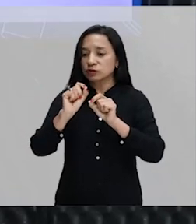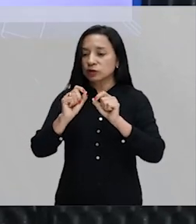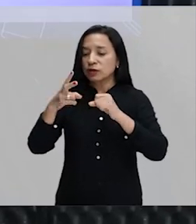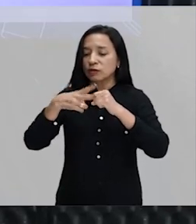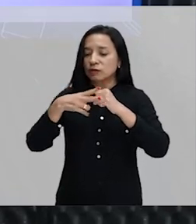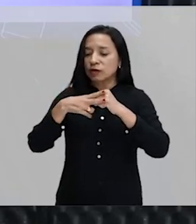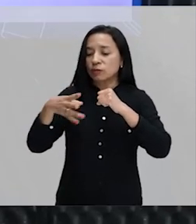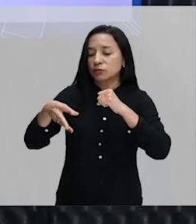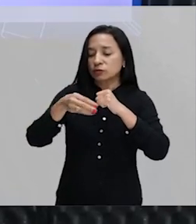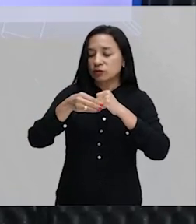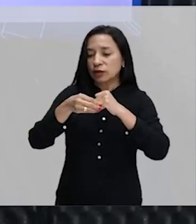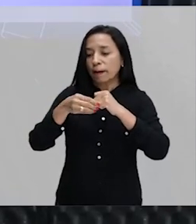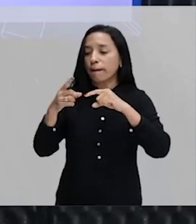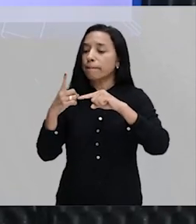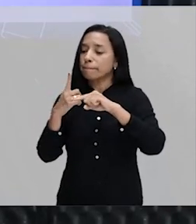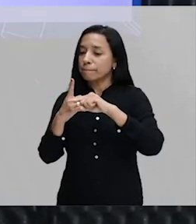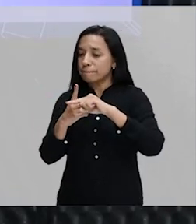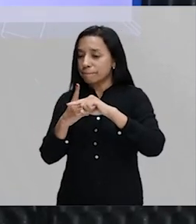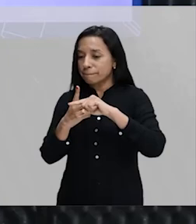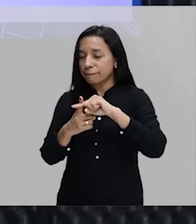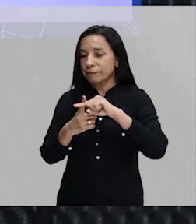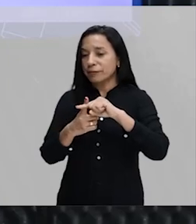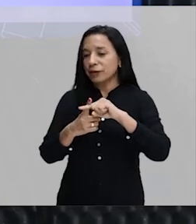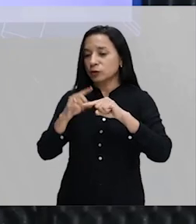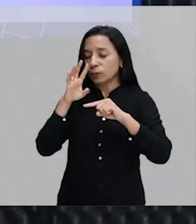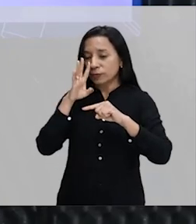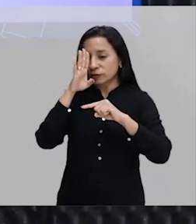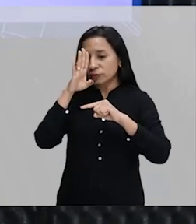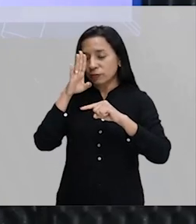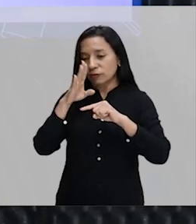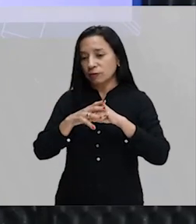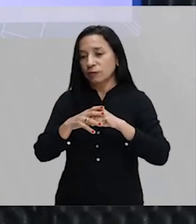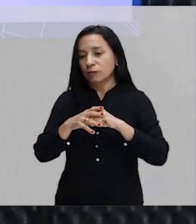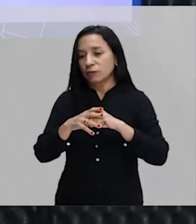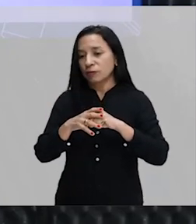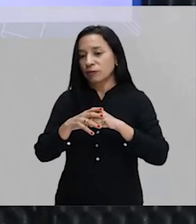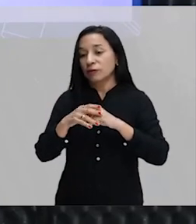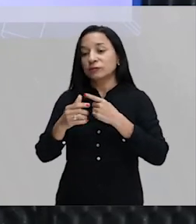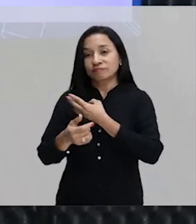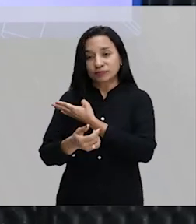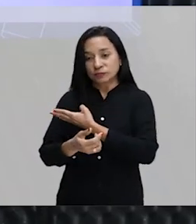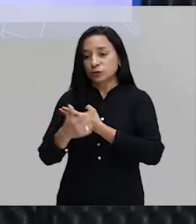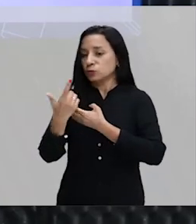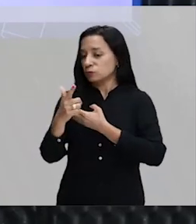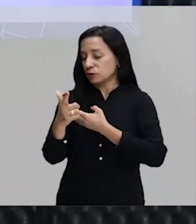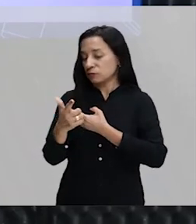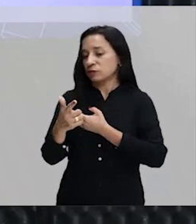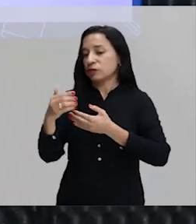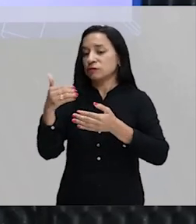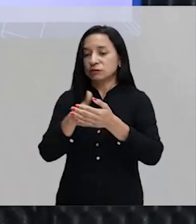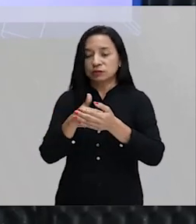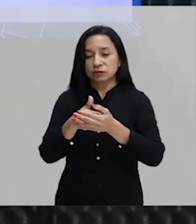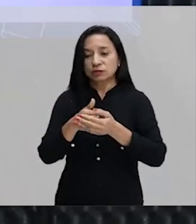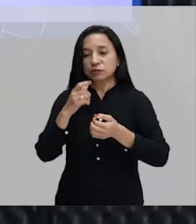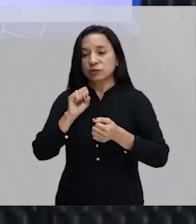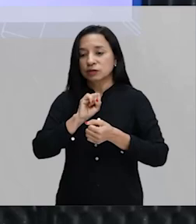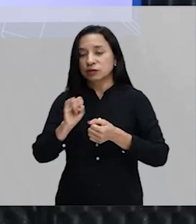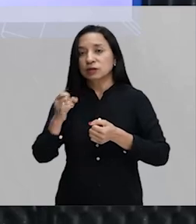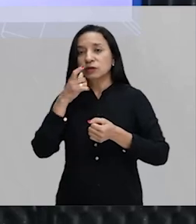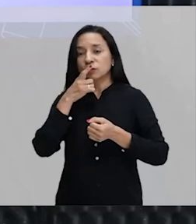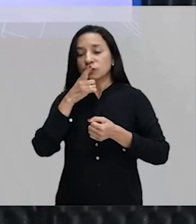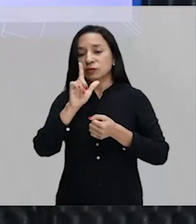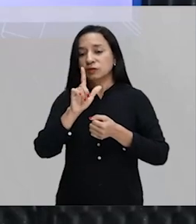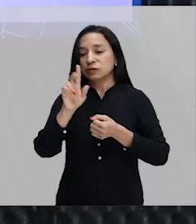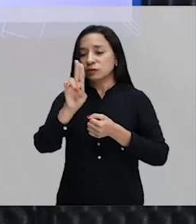auxiliar mais o verbo principal no participio pois é o plus com perfeito não tem mistério se você conseguir conjugar